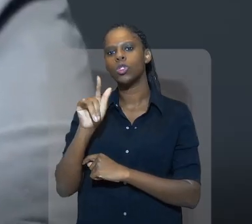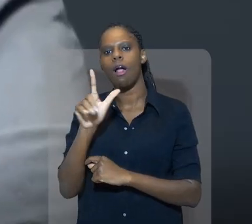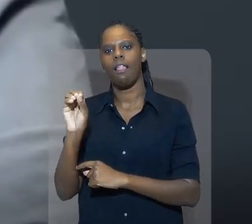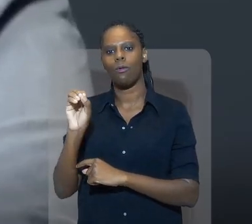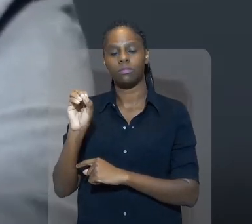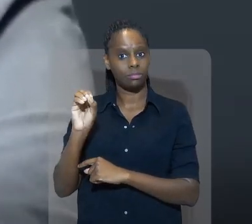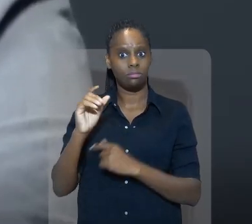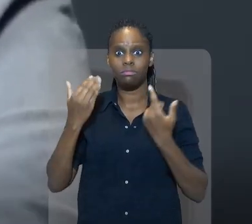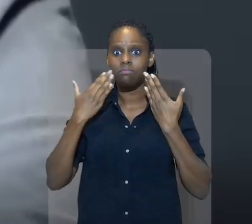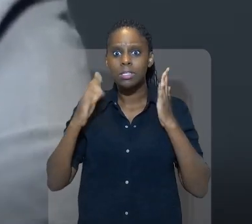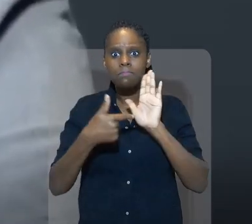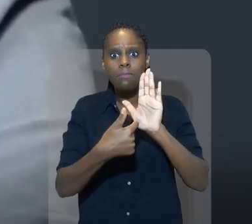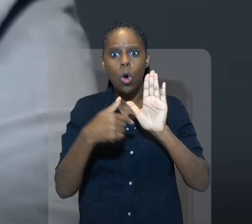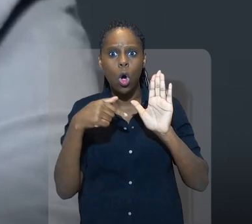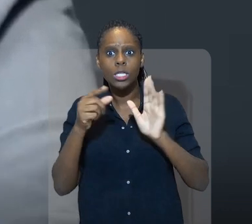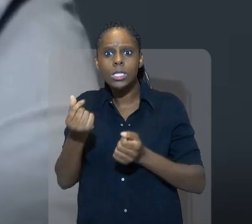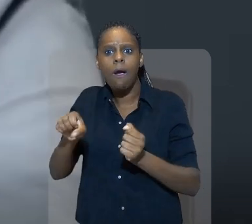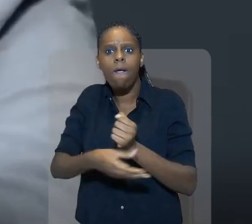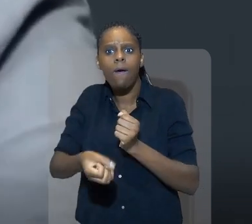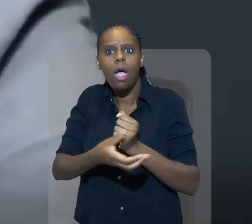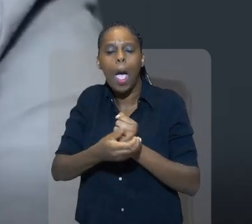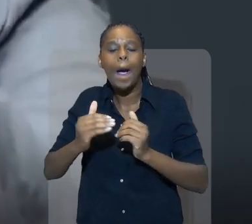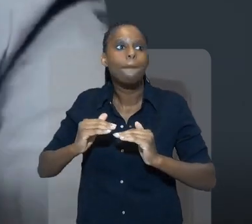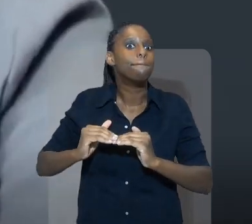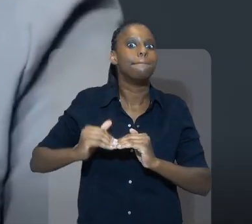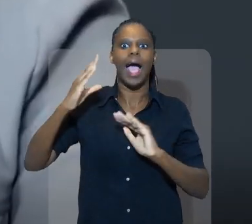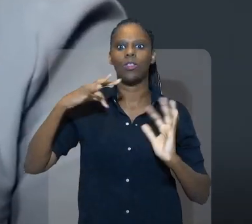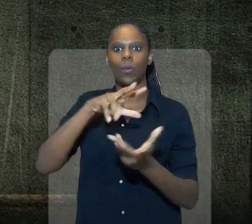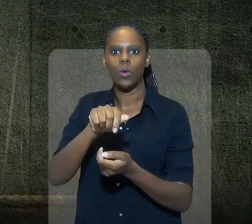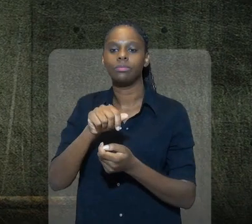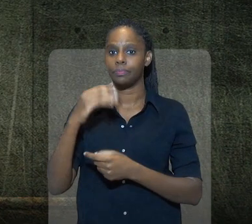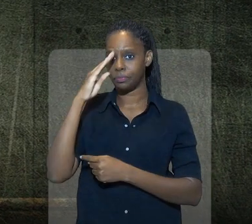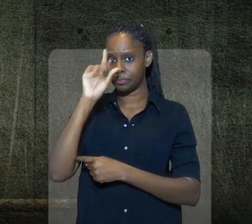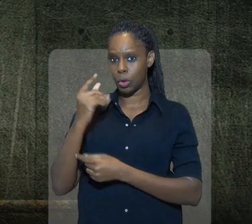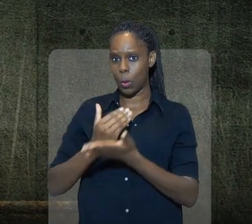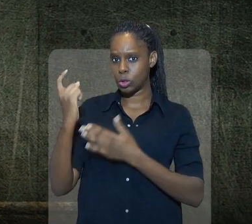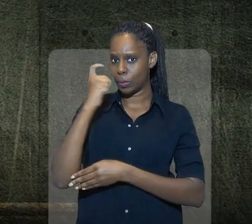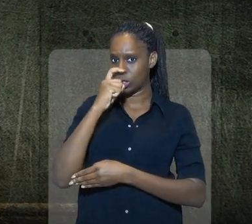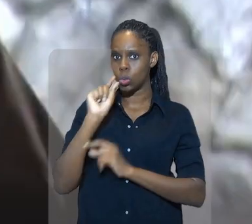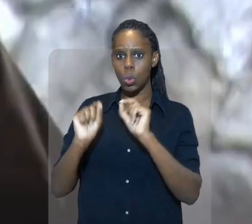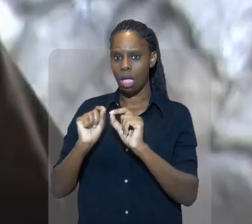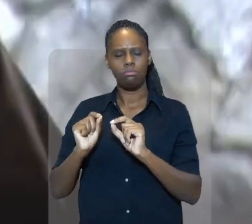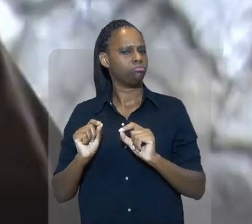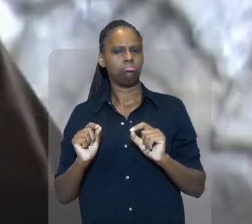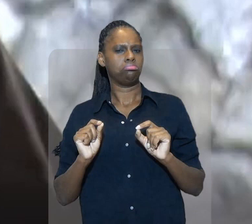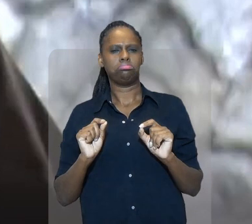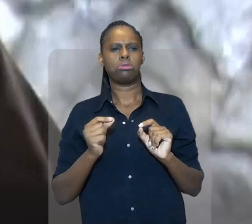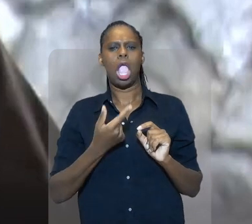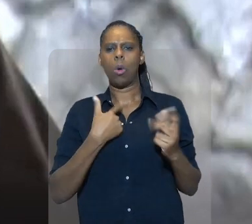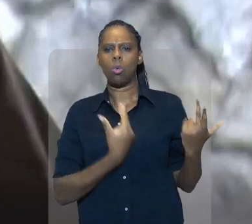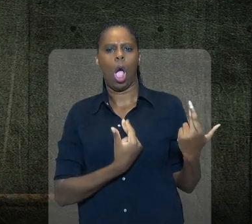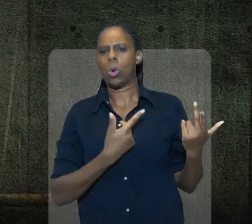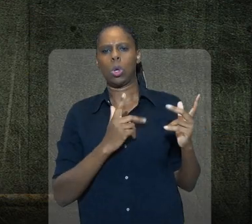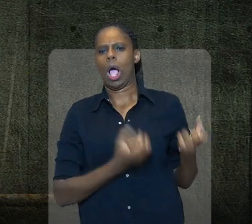Podemos estar diante do maior esquema de corrupção do planeta Terra. Bolsonaro começou mentindo. Não aceitaremos o